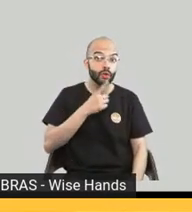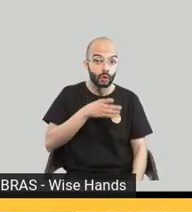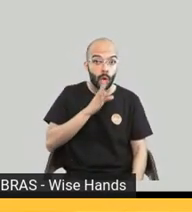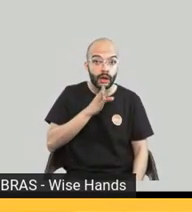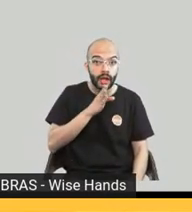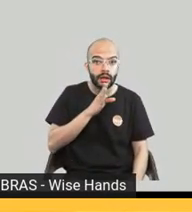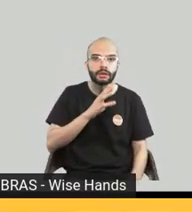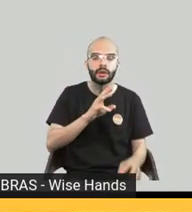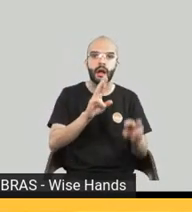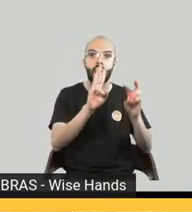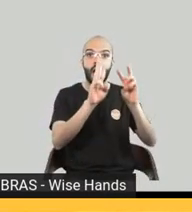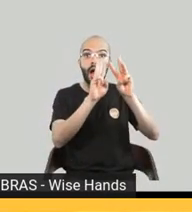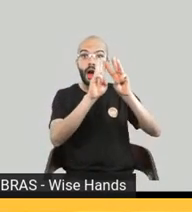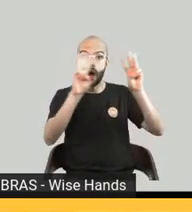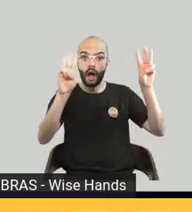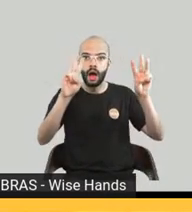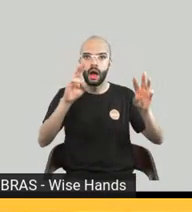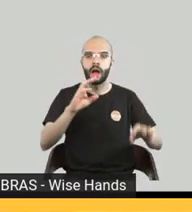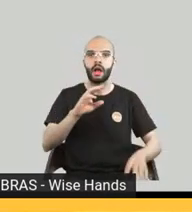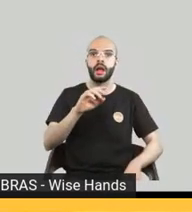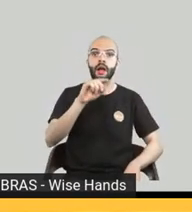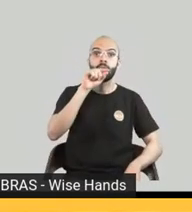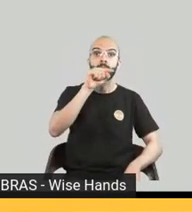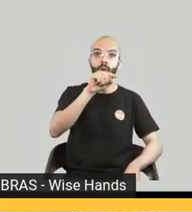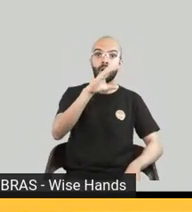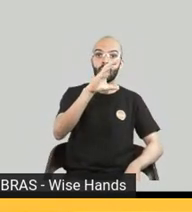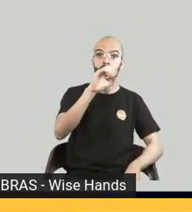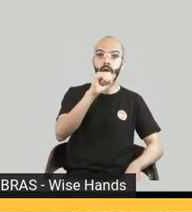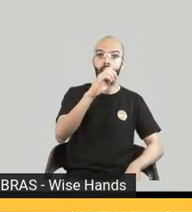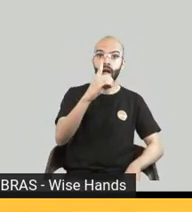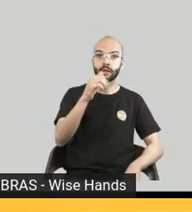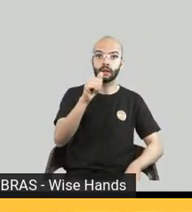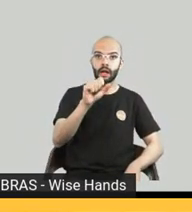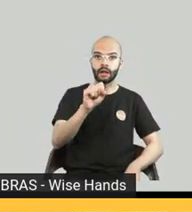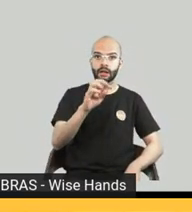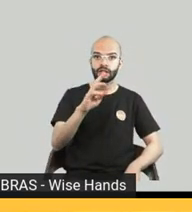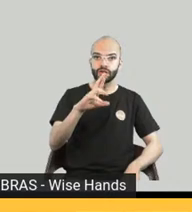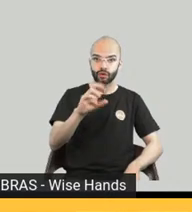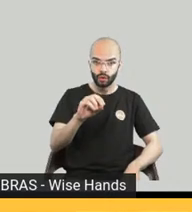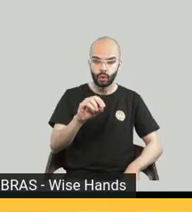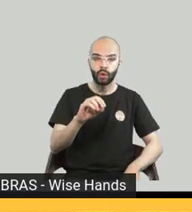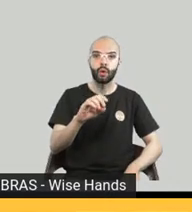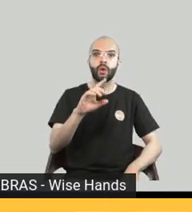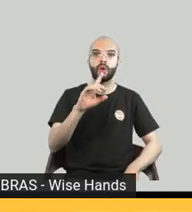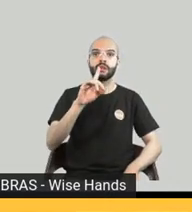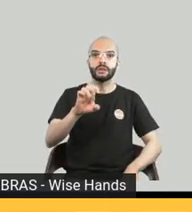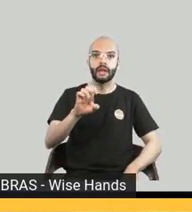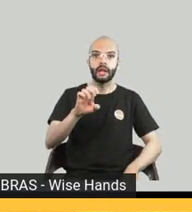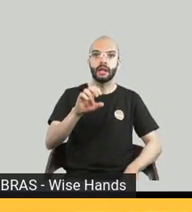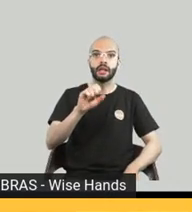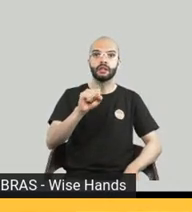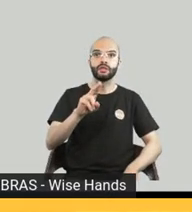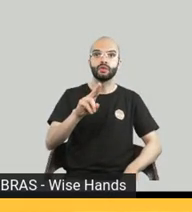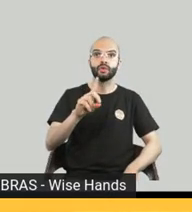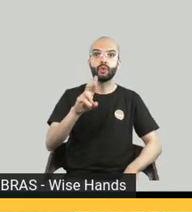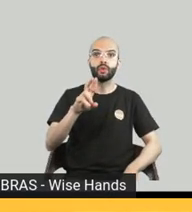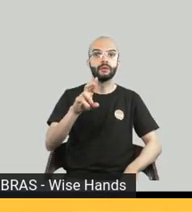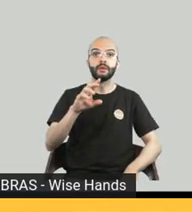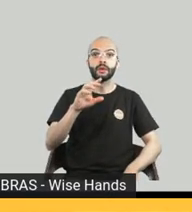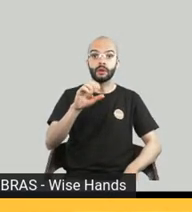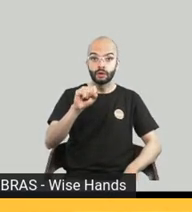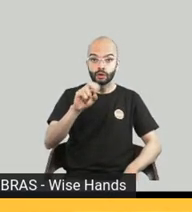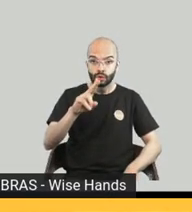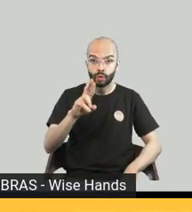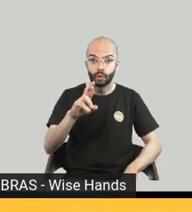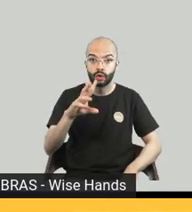.cadastrodesurdos.com.br e façam ali o registro nesse cadastro que a gente tem feito